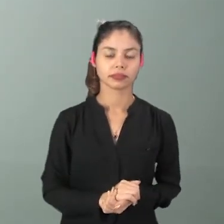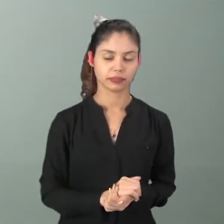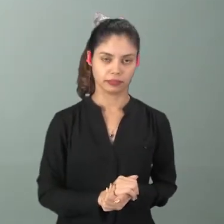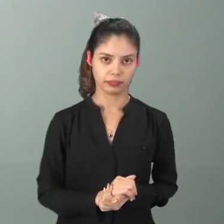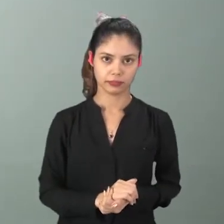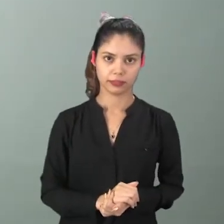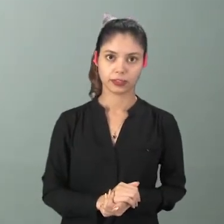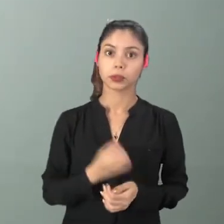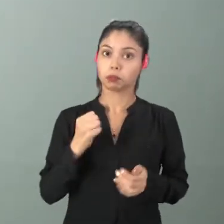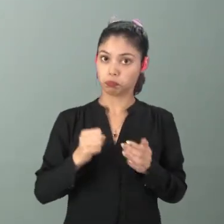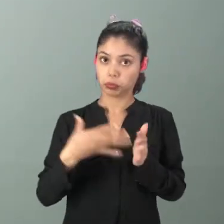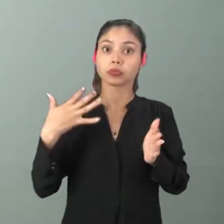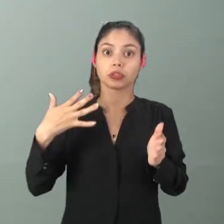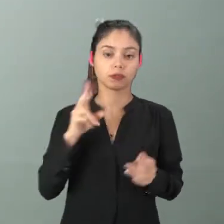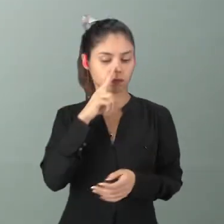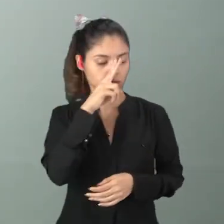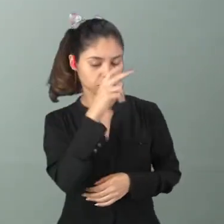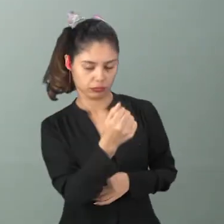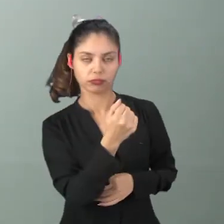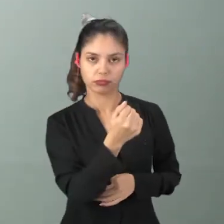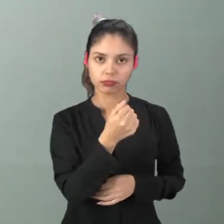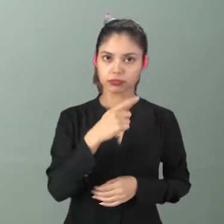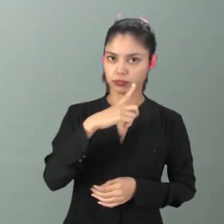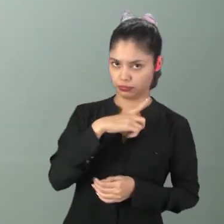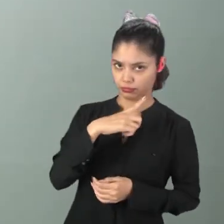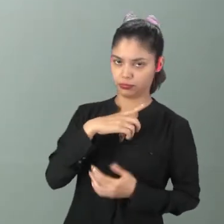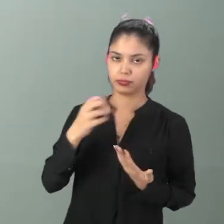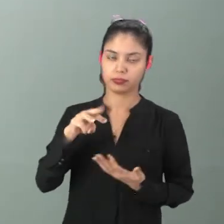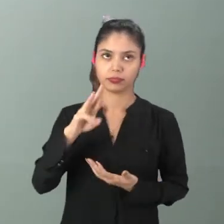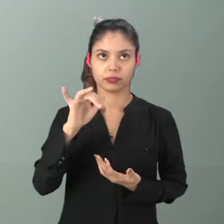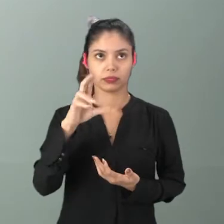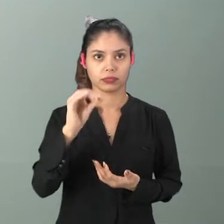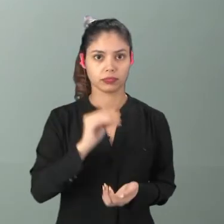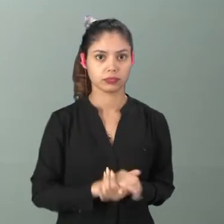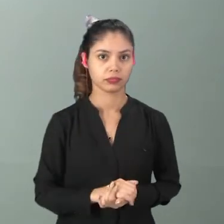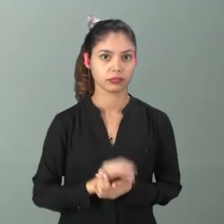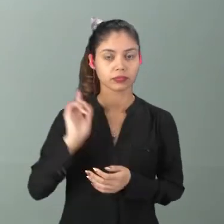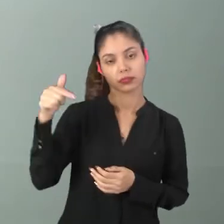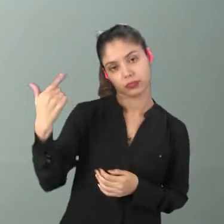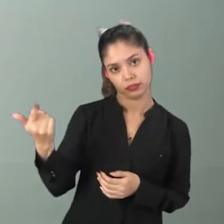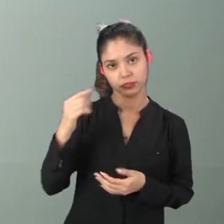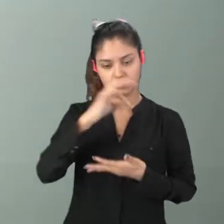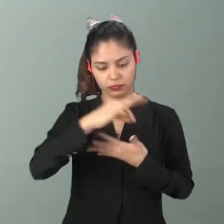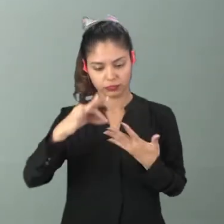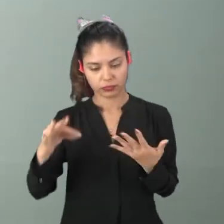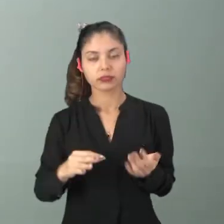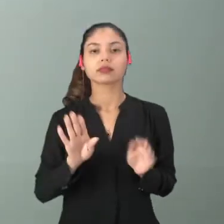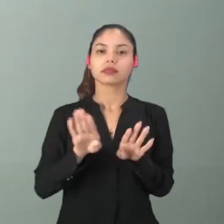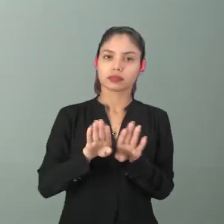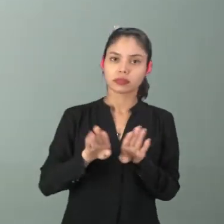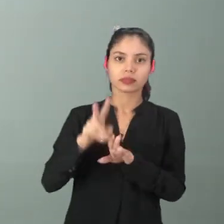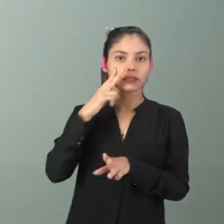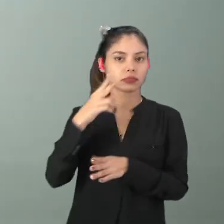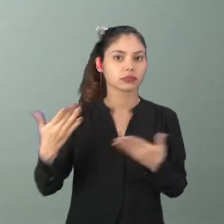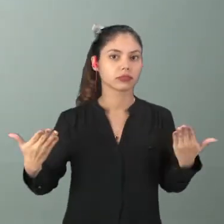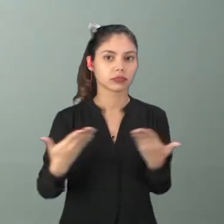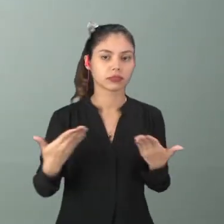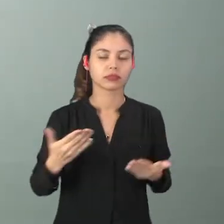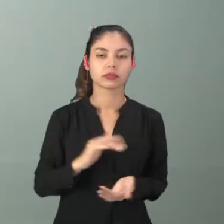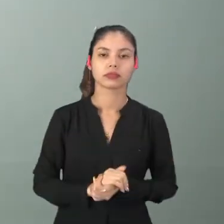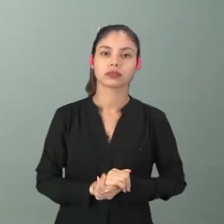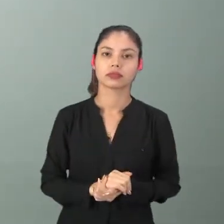intensa e de tão forte que é o maracatu, certo? Um outro tipo de dança que nós vamos ver agora